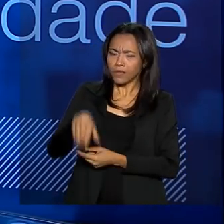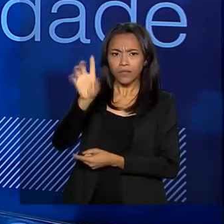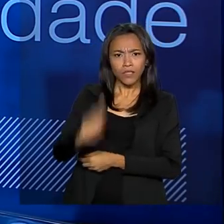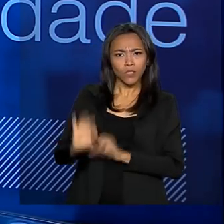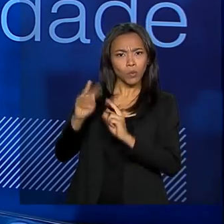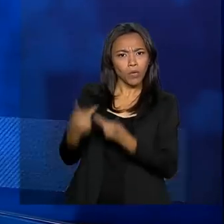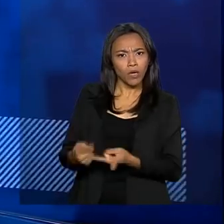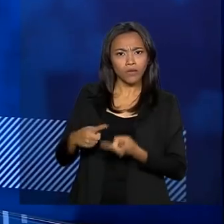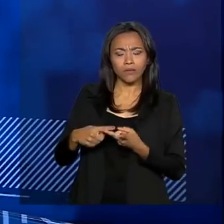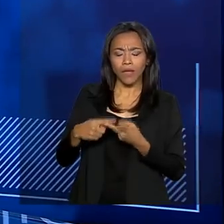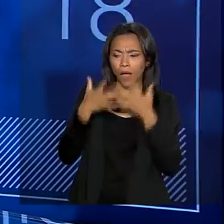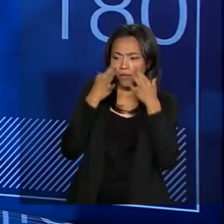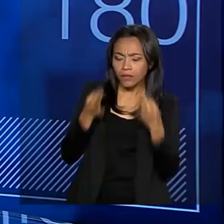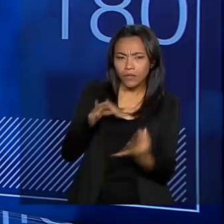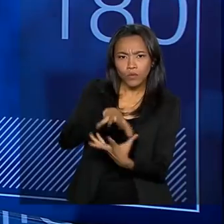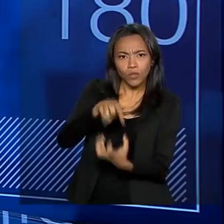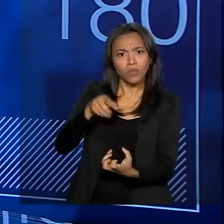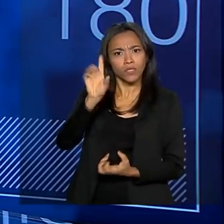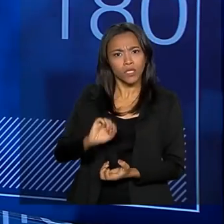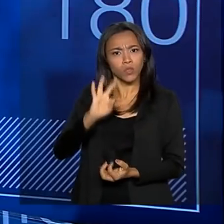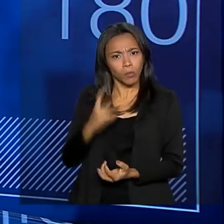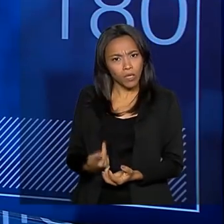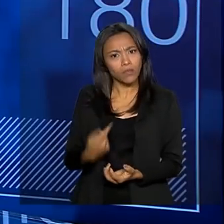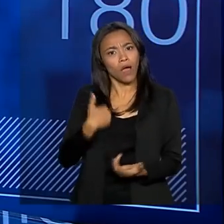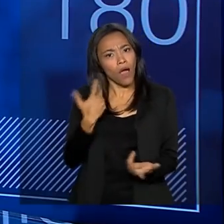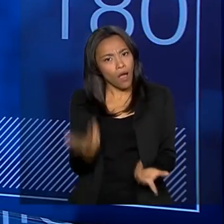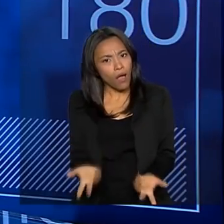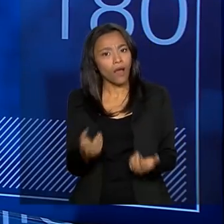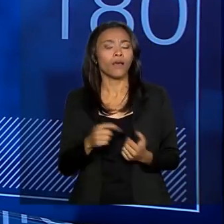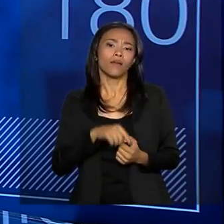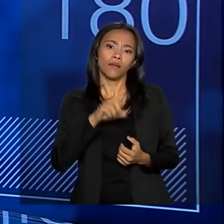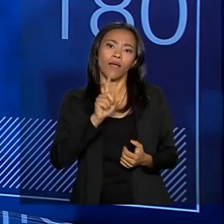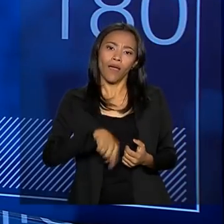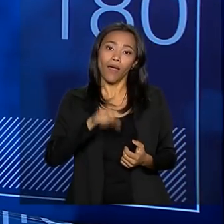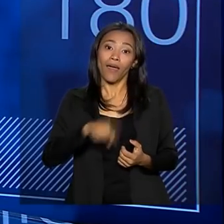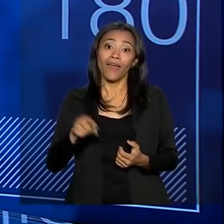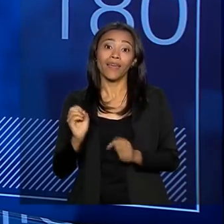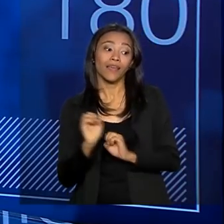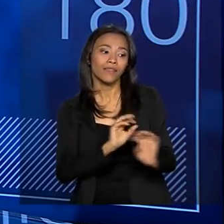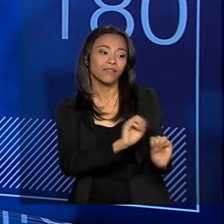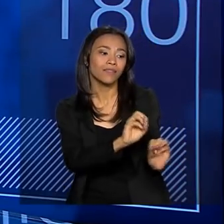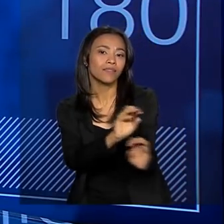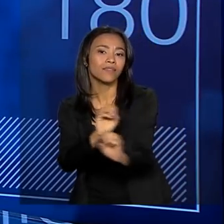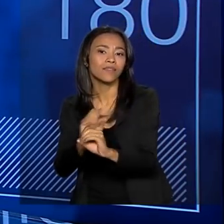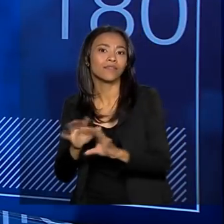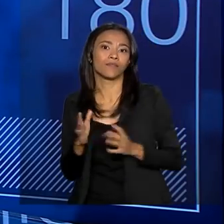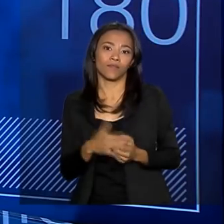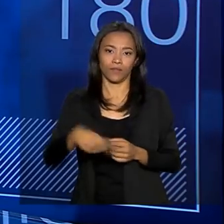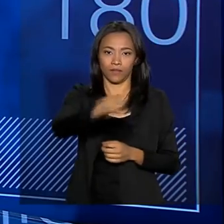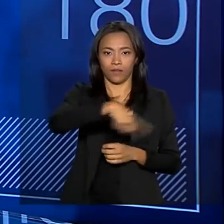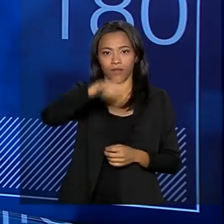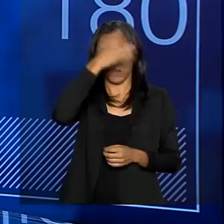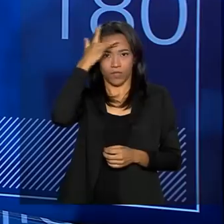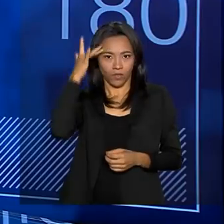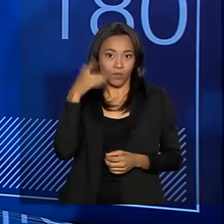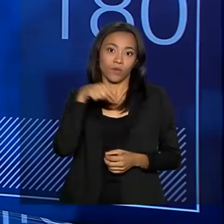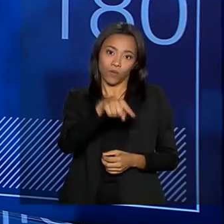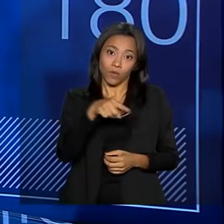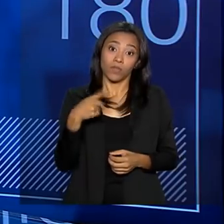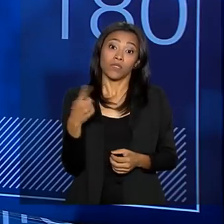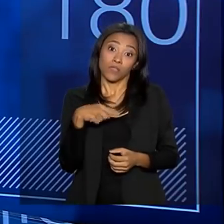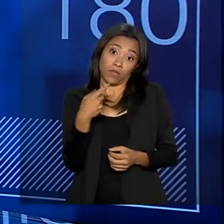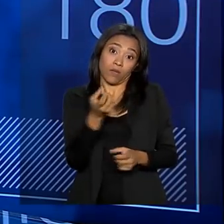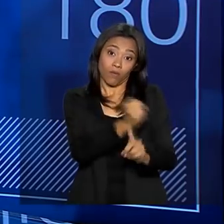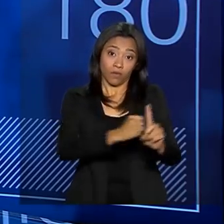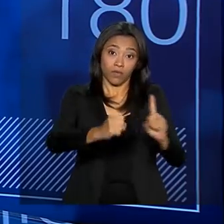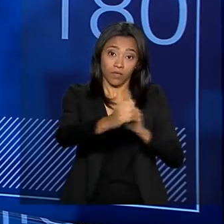Atender os idosos é direitos humanos. Então, a gente está fazendo aí, de uma forma didática muito interessante, essa releitura com a